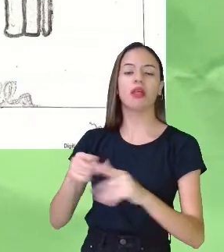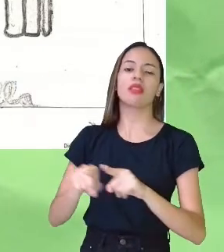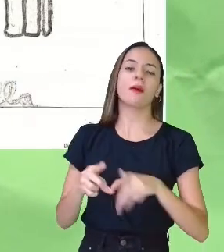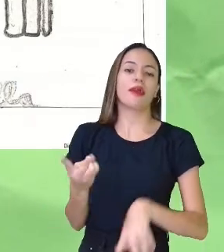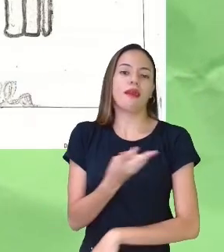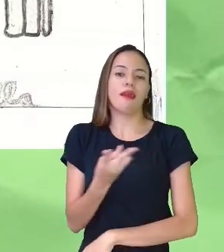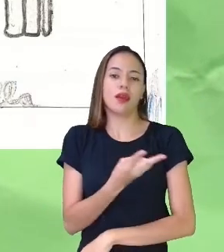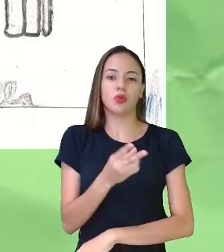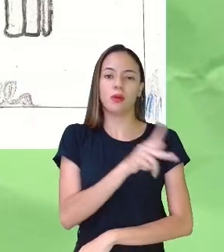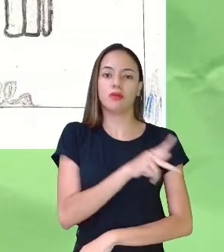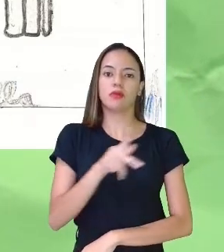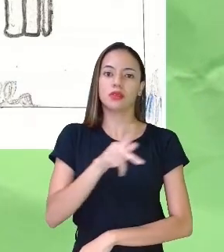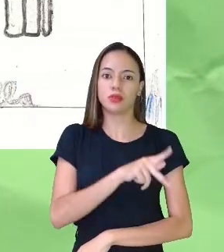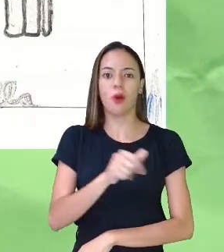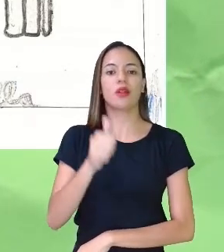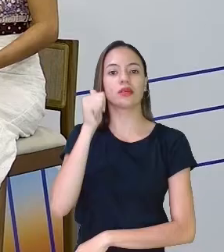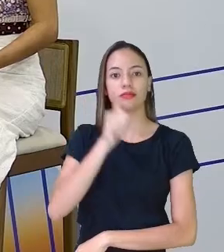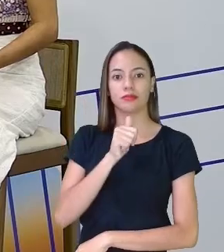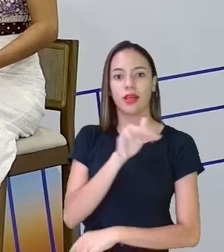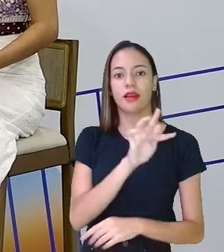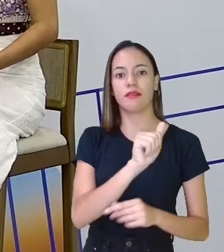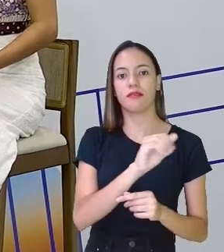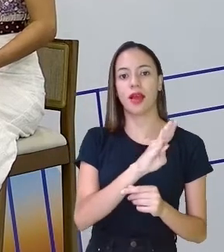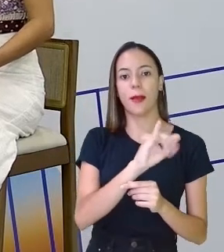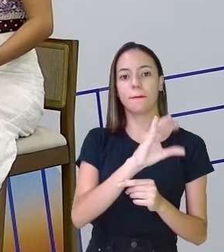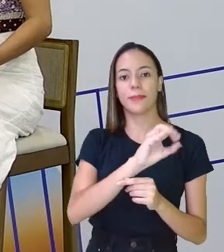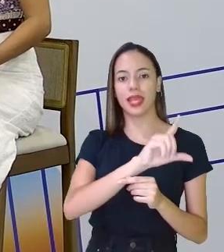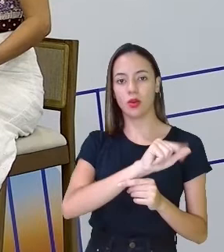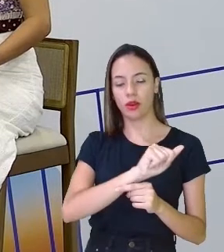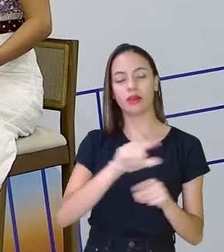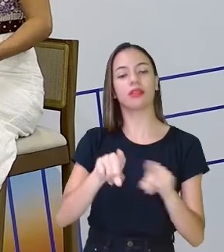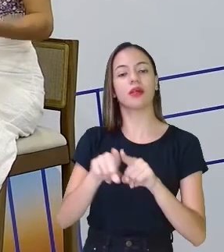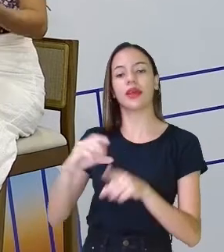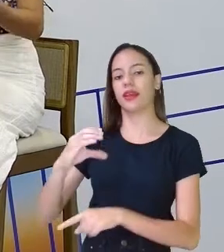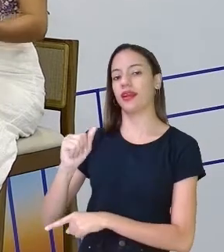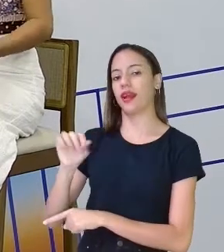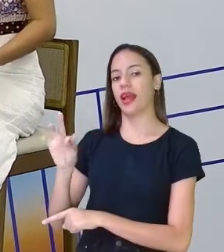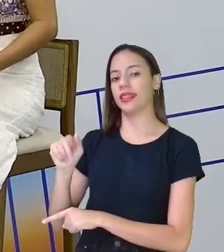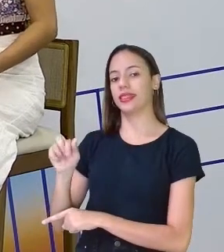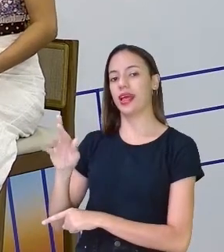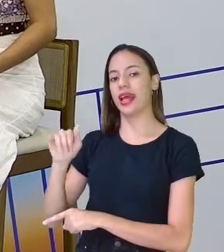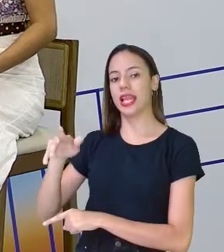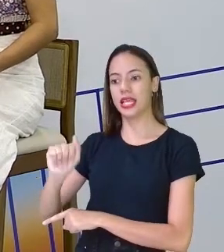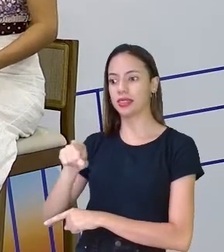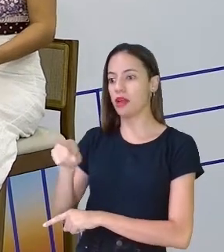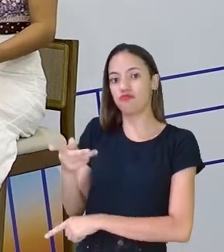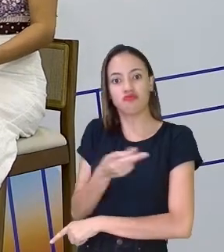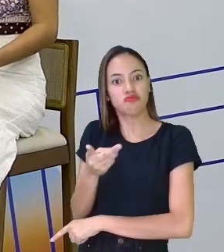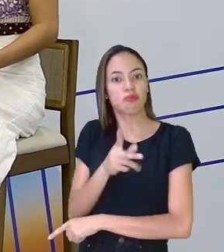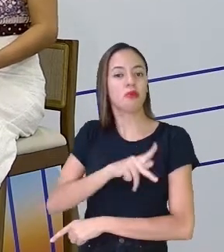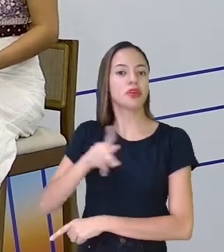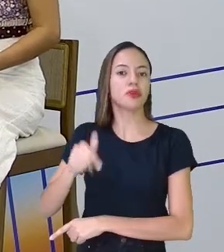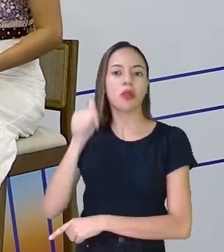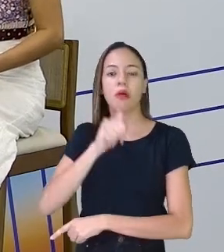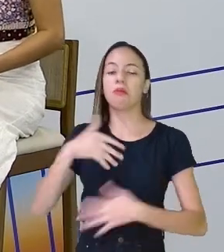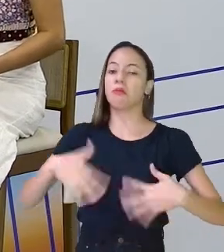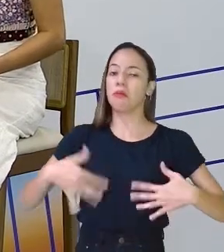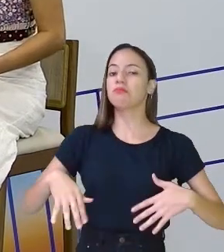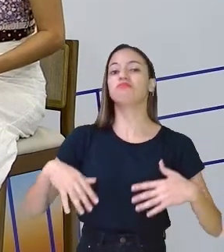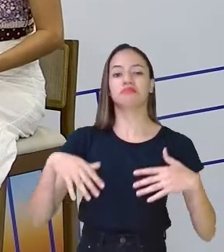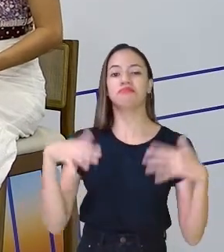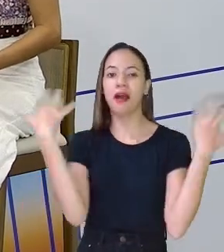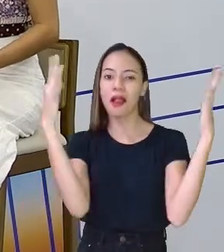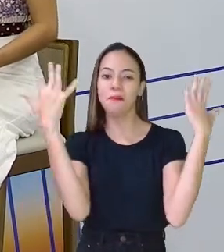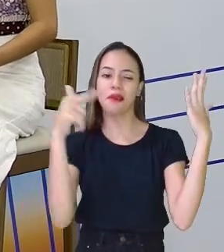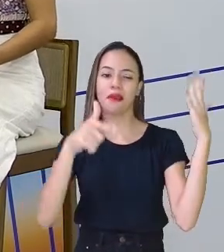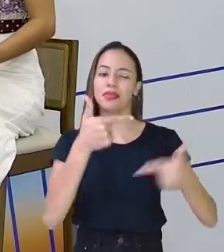professoras e seus alunos, Fabiola e Catarina. Parabéns, professoras! Continuem fazendo esse trabalho aí